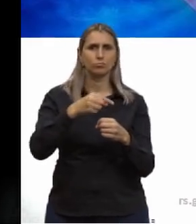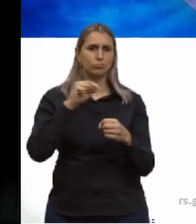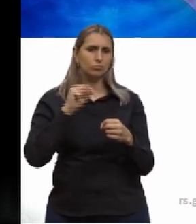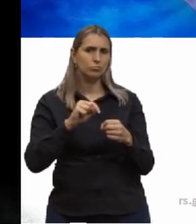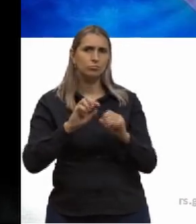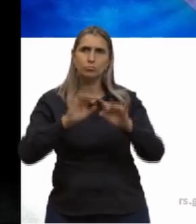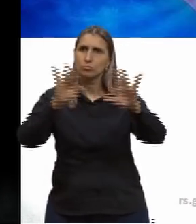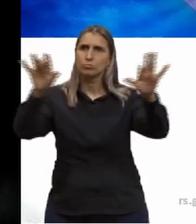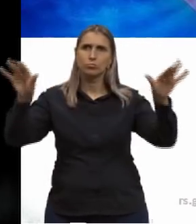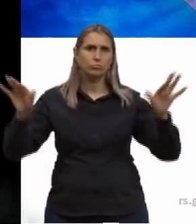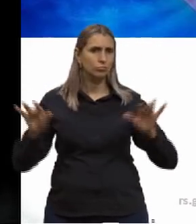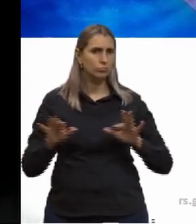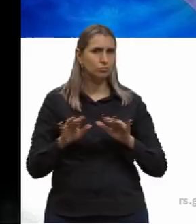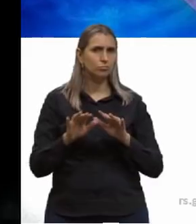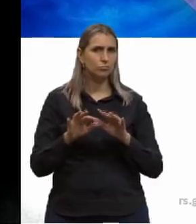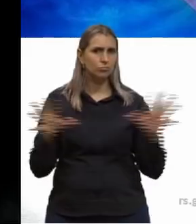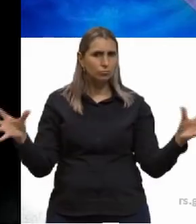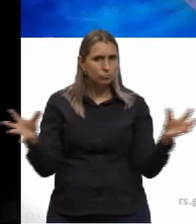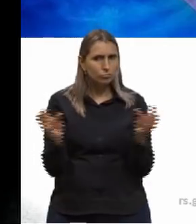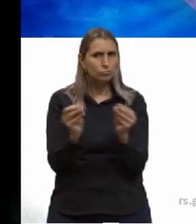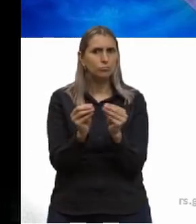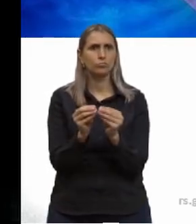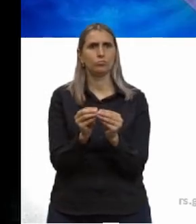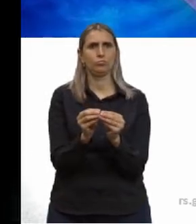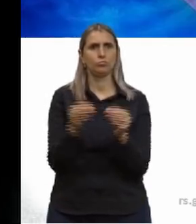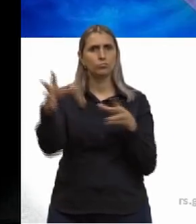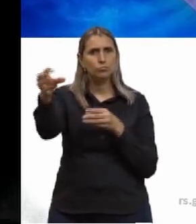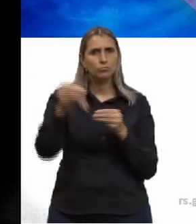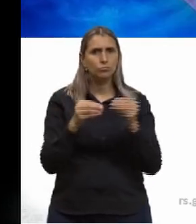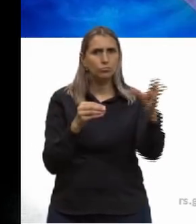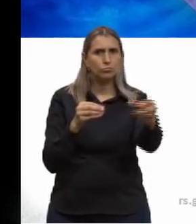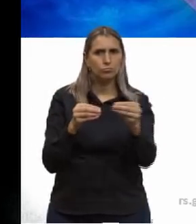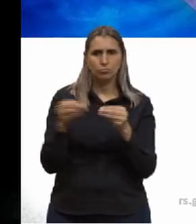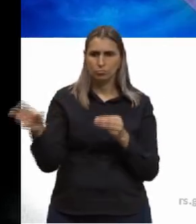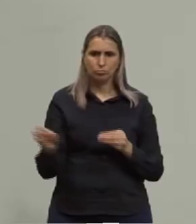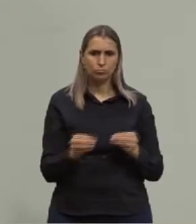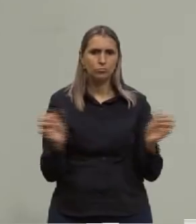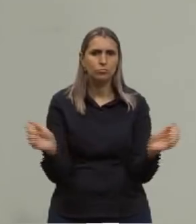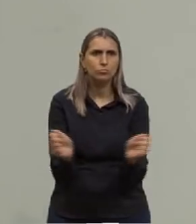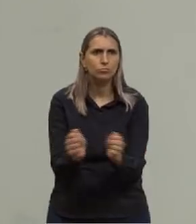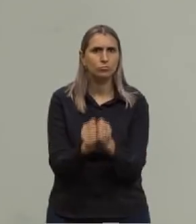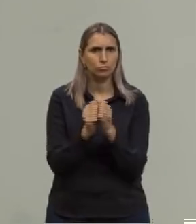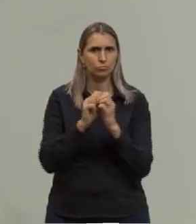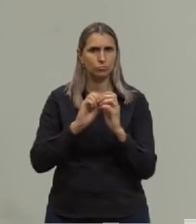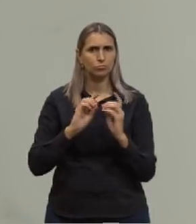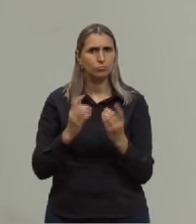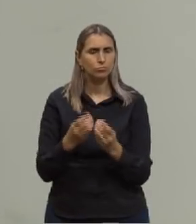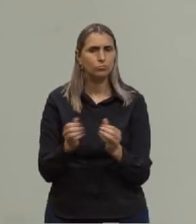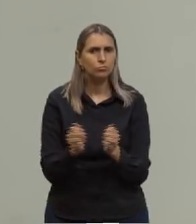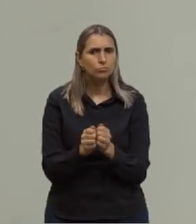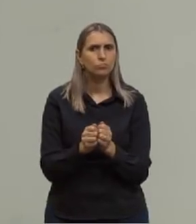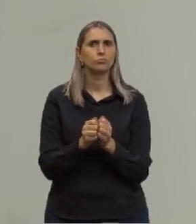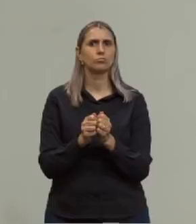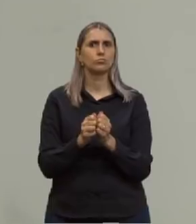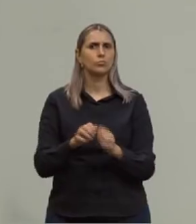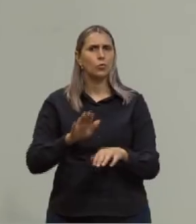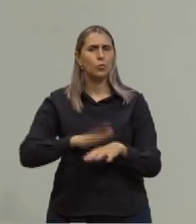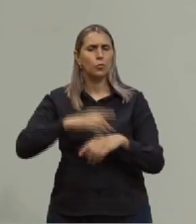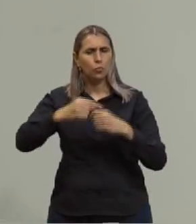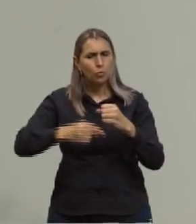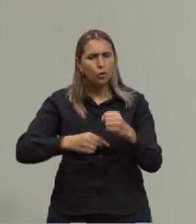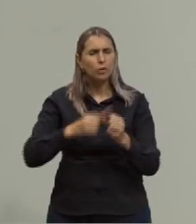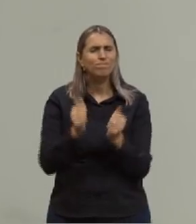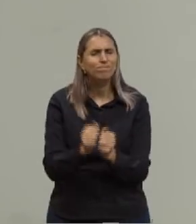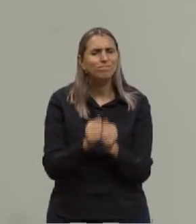dispersos nesse universo e eles começaram a se condensar. E os átomos mais pesados